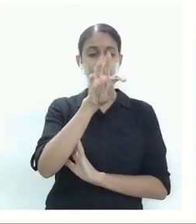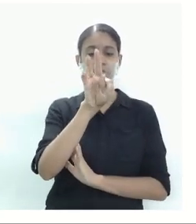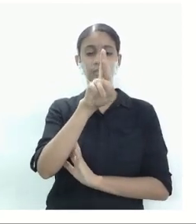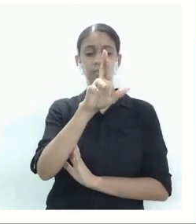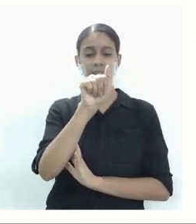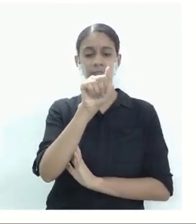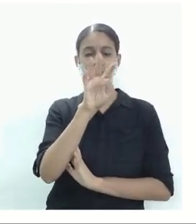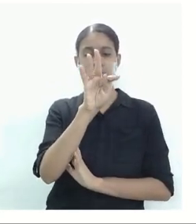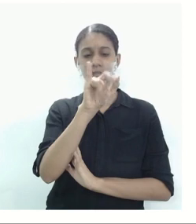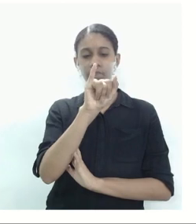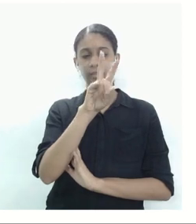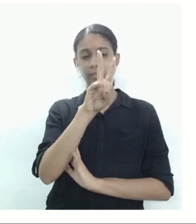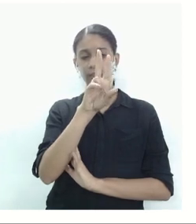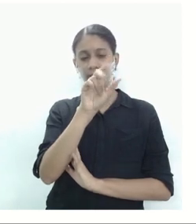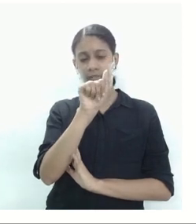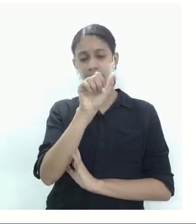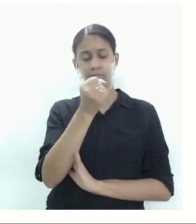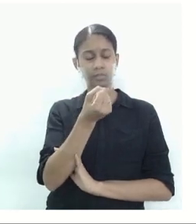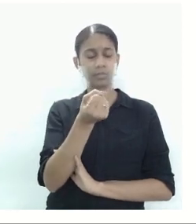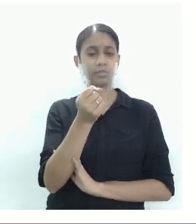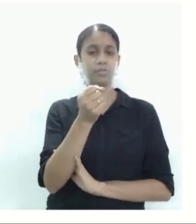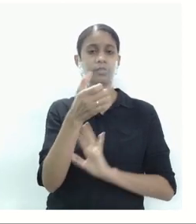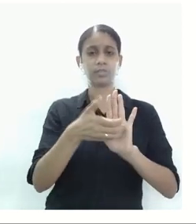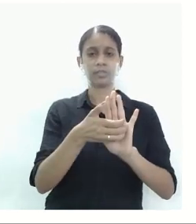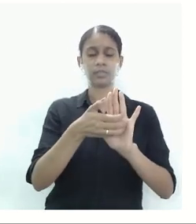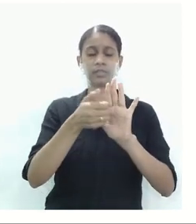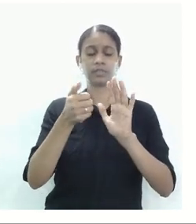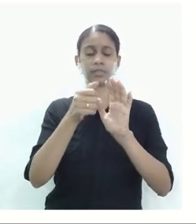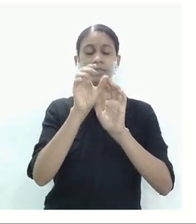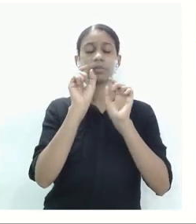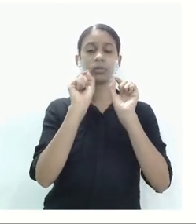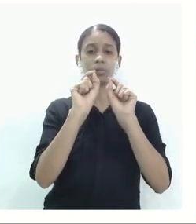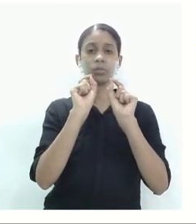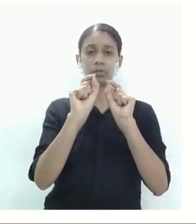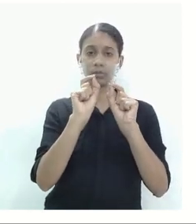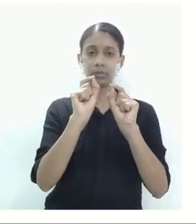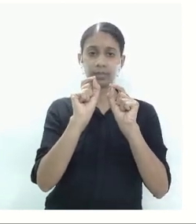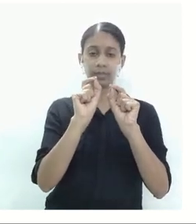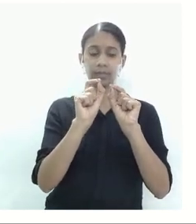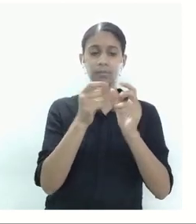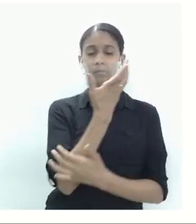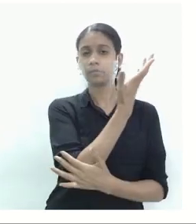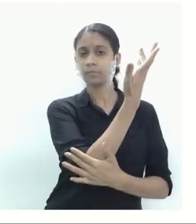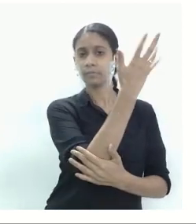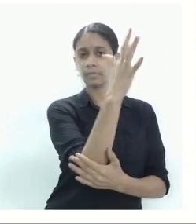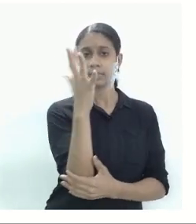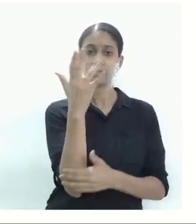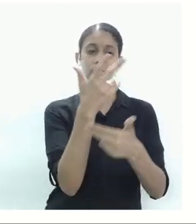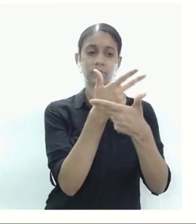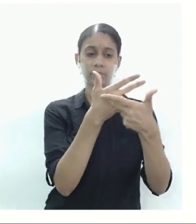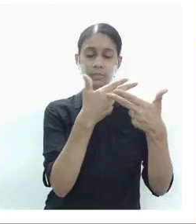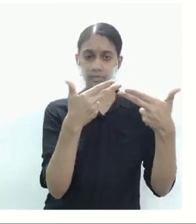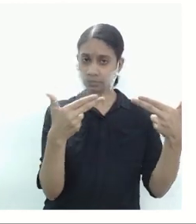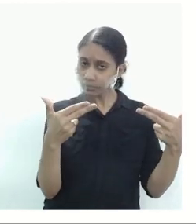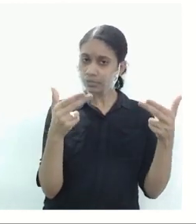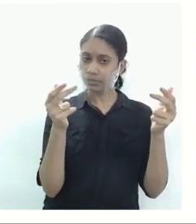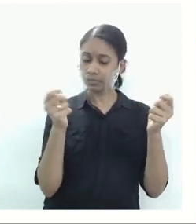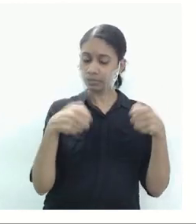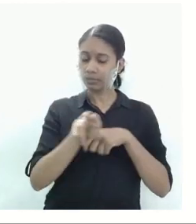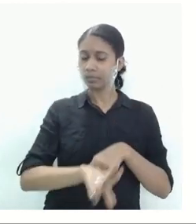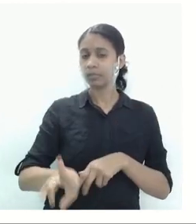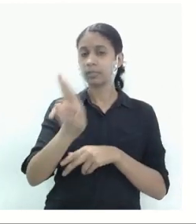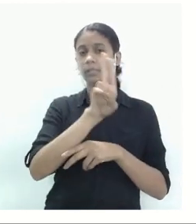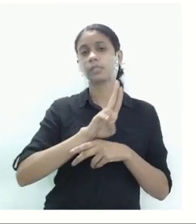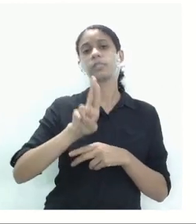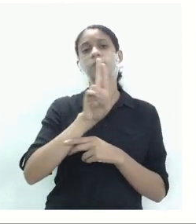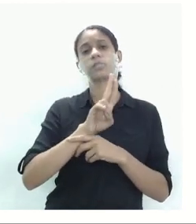ser as vegetais. Pode extrair a celulose, a madeira. Então são várias indústrias que essas indústrias de base irão